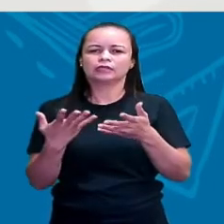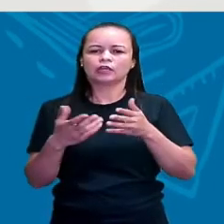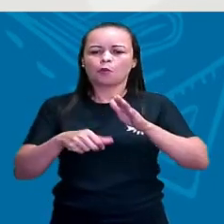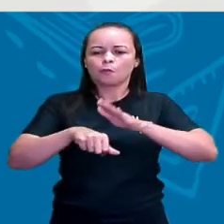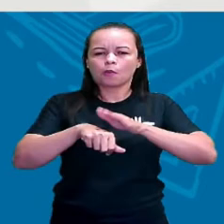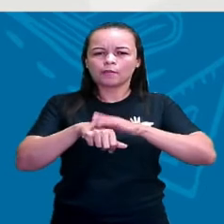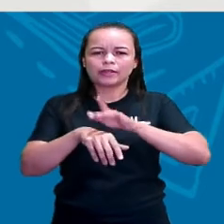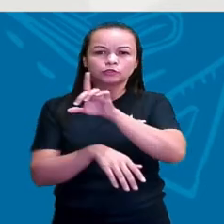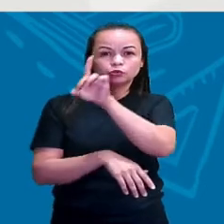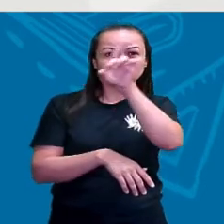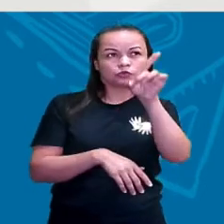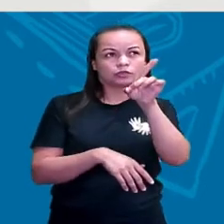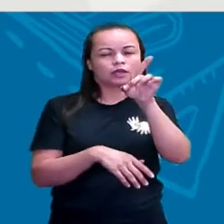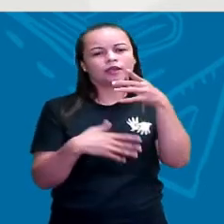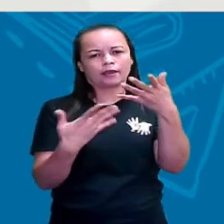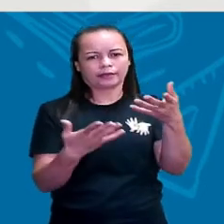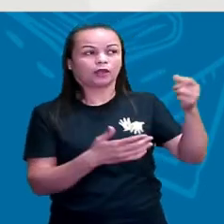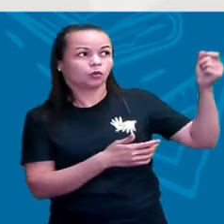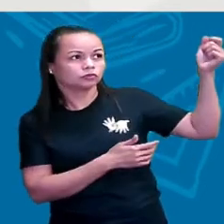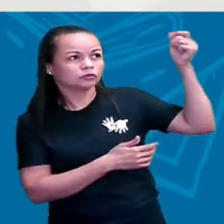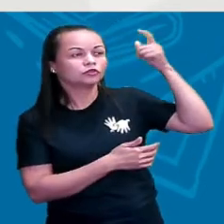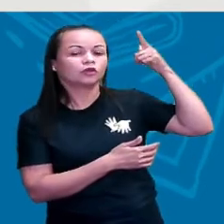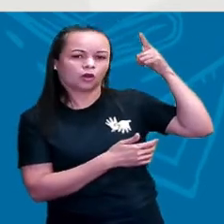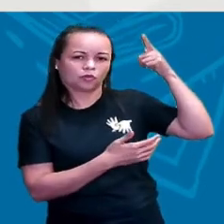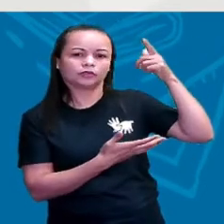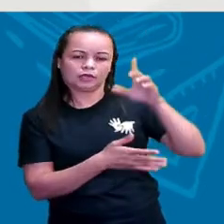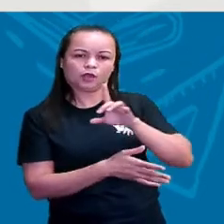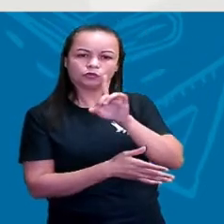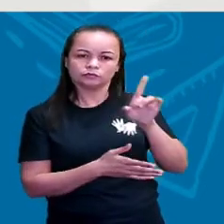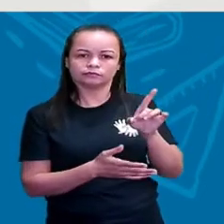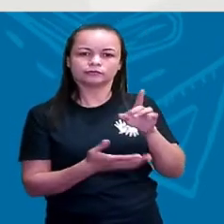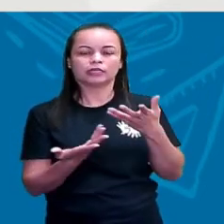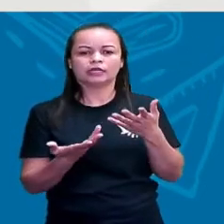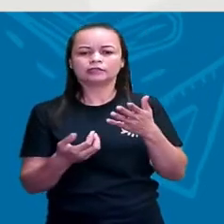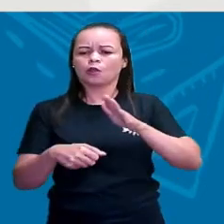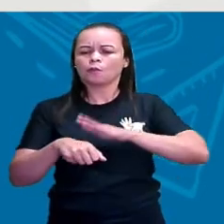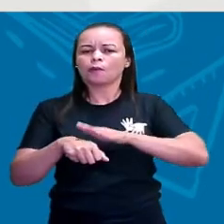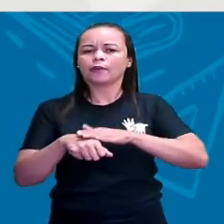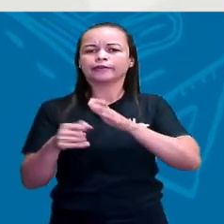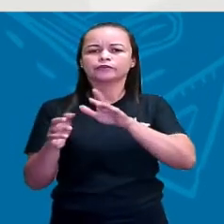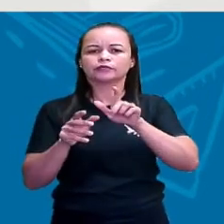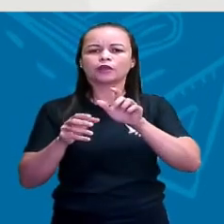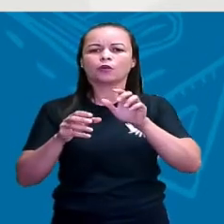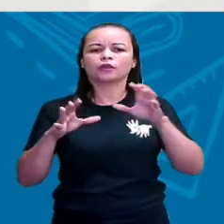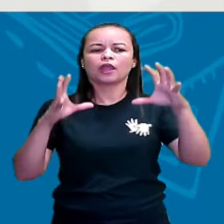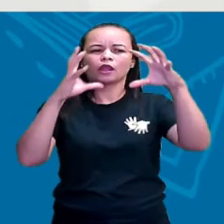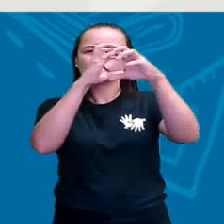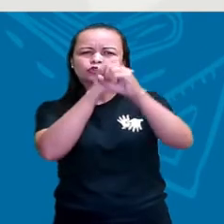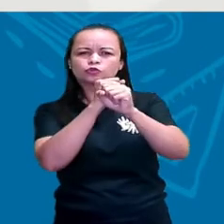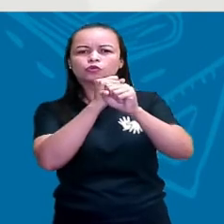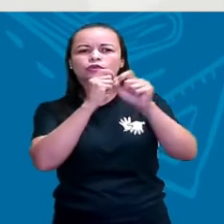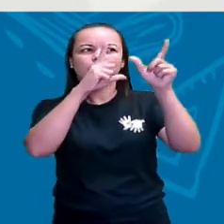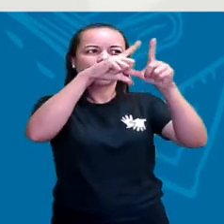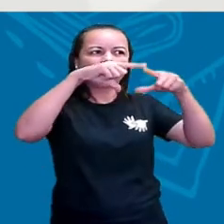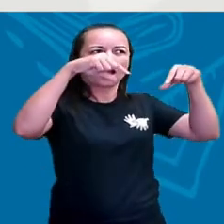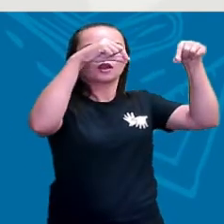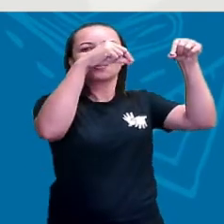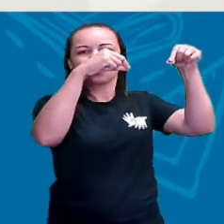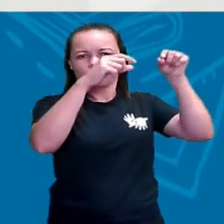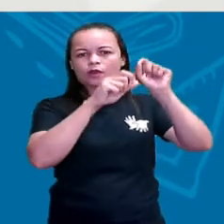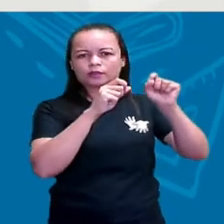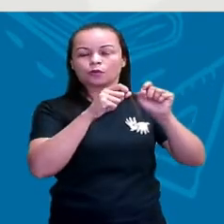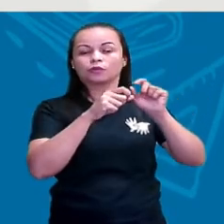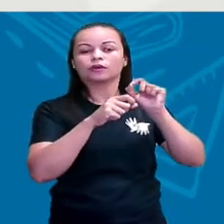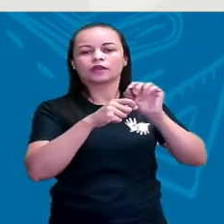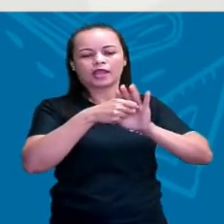dia que tem lá o sol, né? Que a gente chama de dia. E há momentos que está escuro, que está lá a lua, que a gente chama de noite. Então,